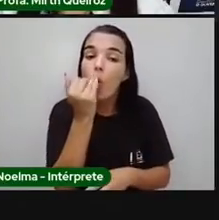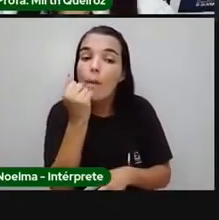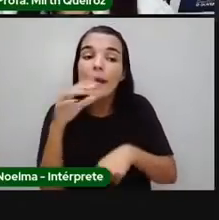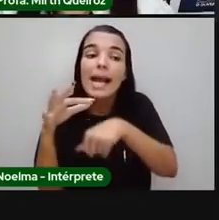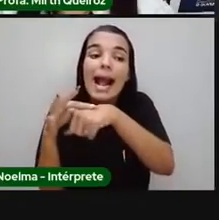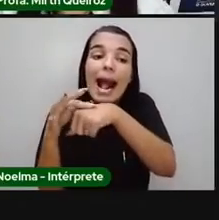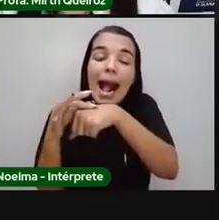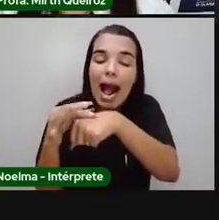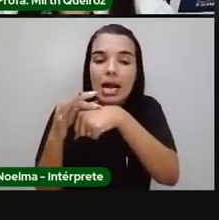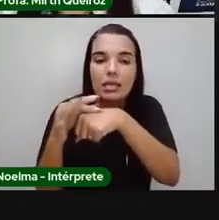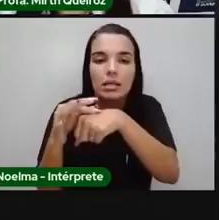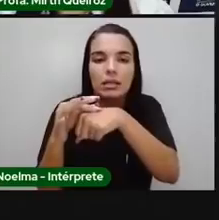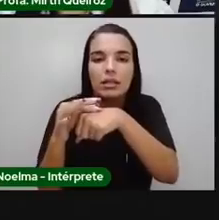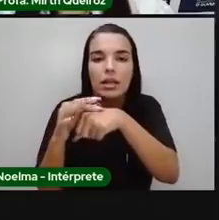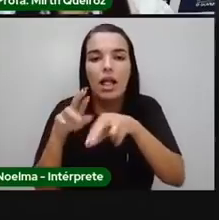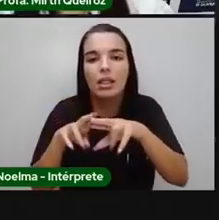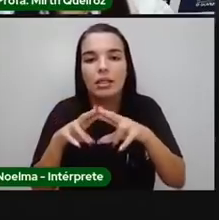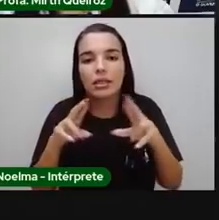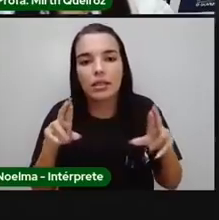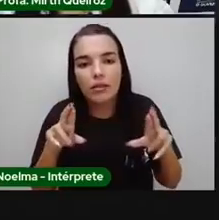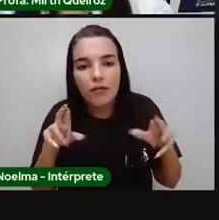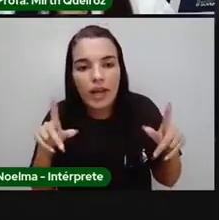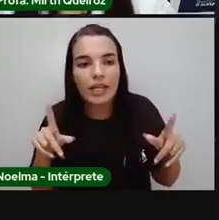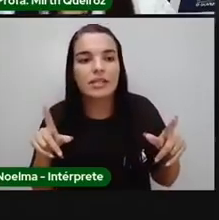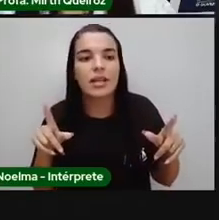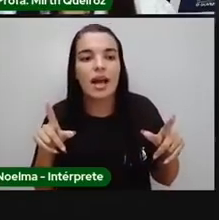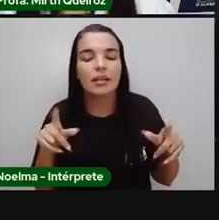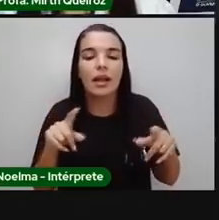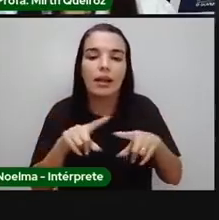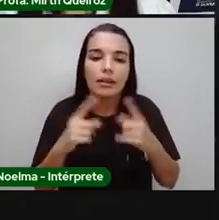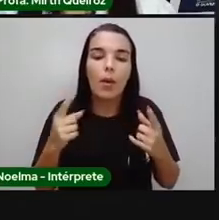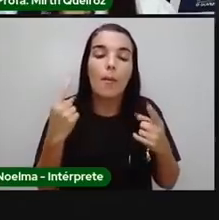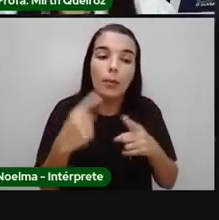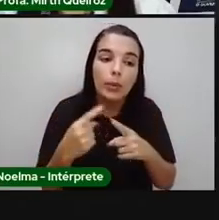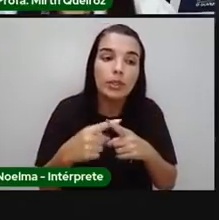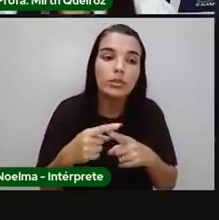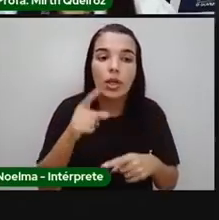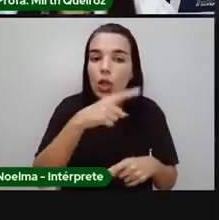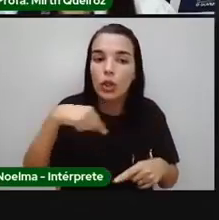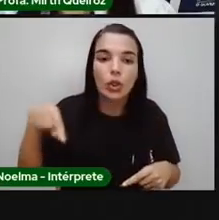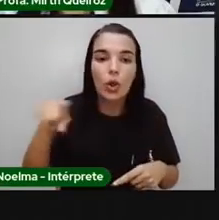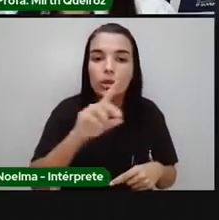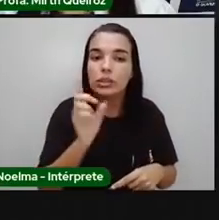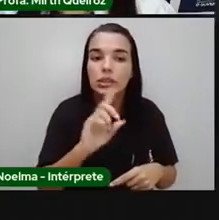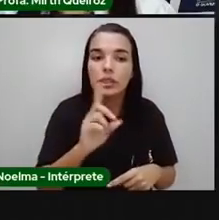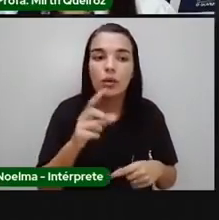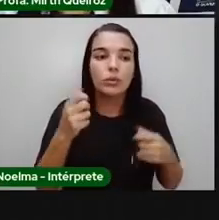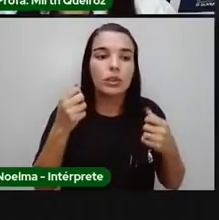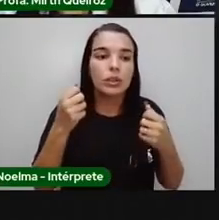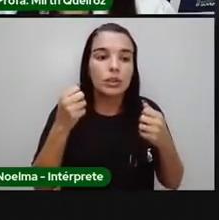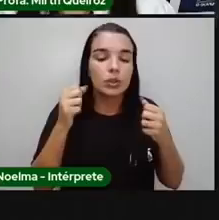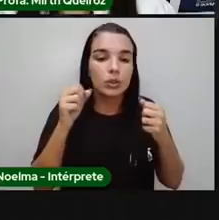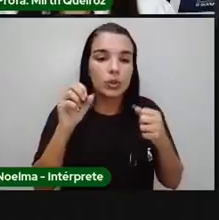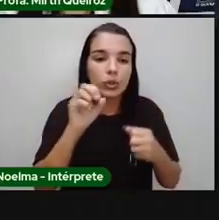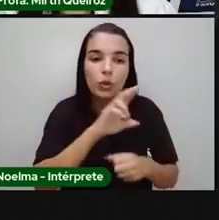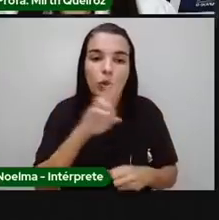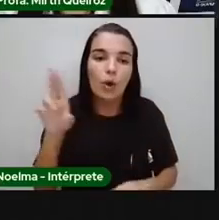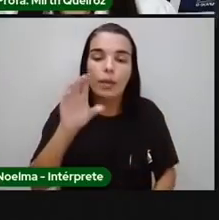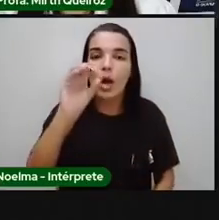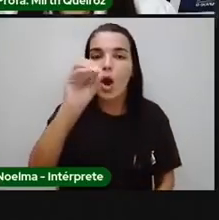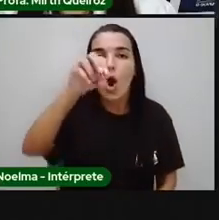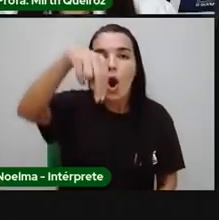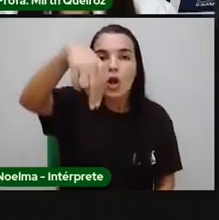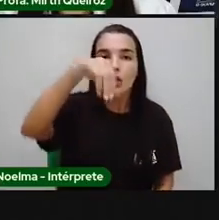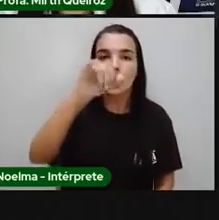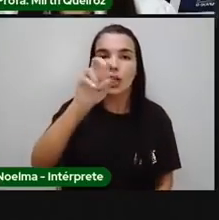uma alimentação variada. Por causa dessa alimentação variada, nós não somos nem herbívoros e nem carnívoros. Nós somos chamados de